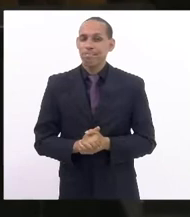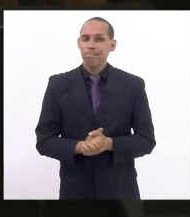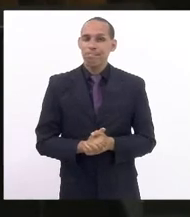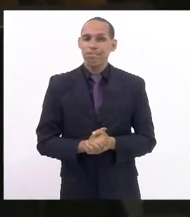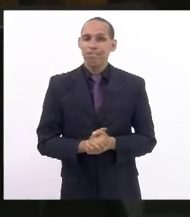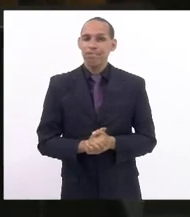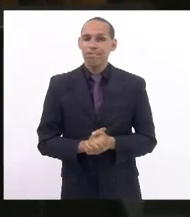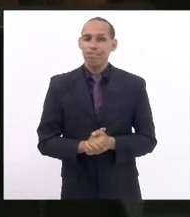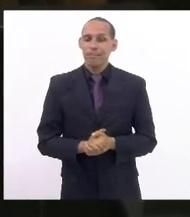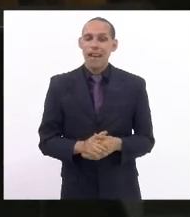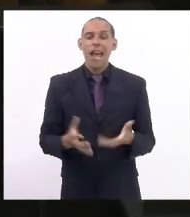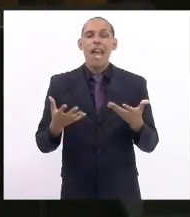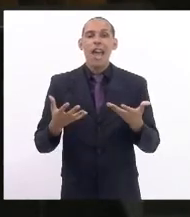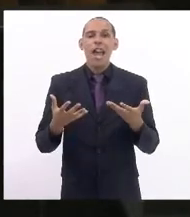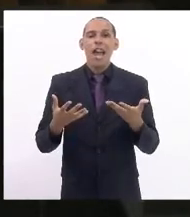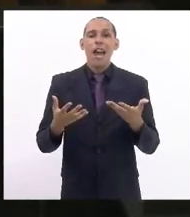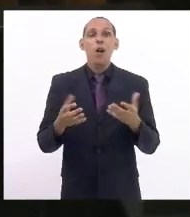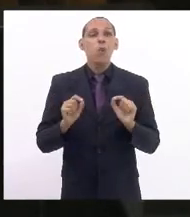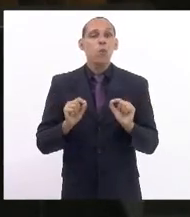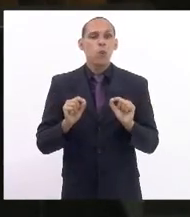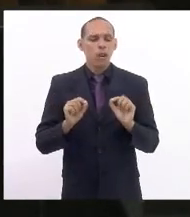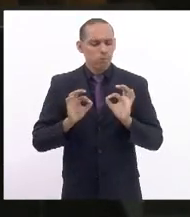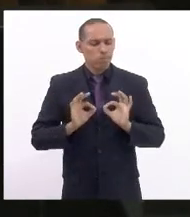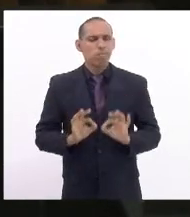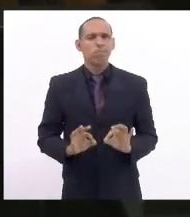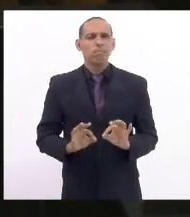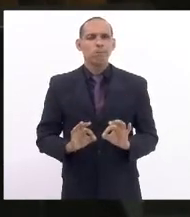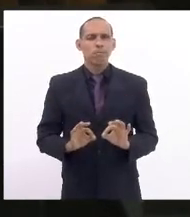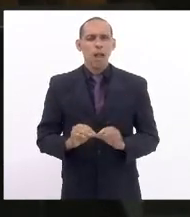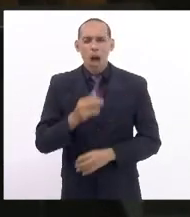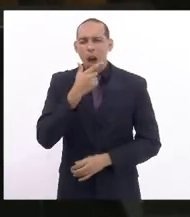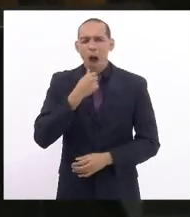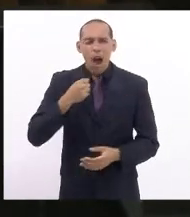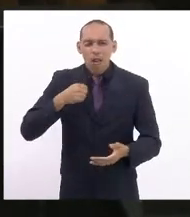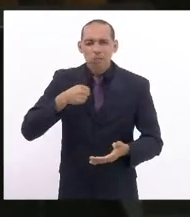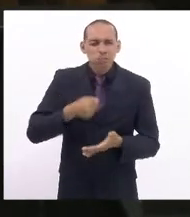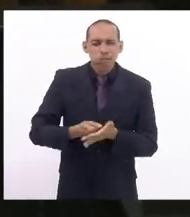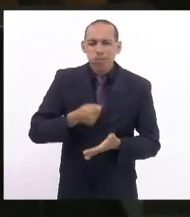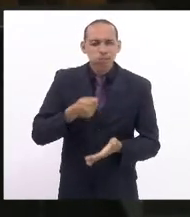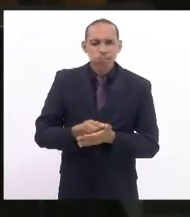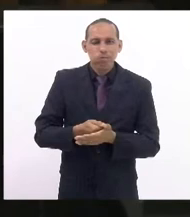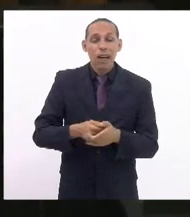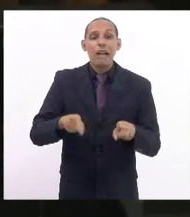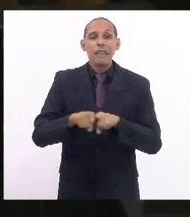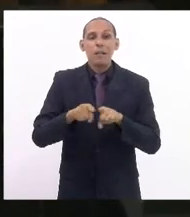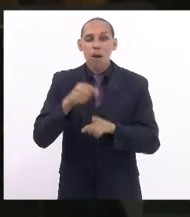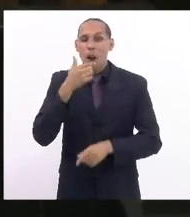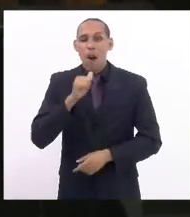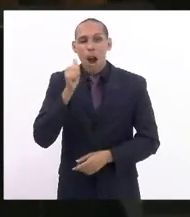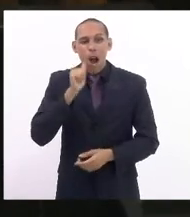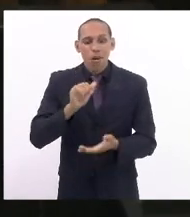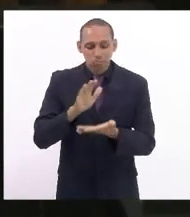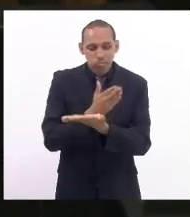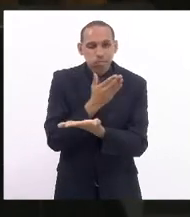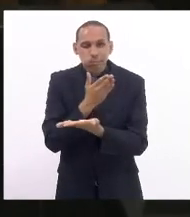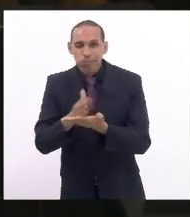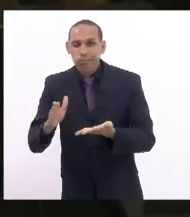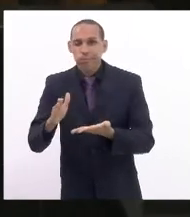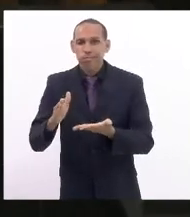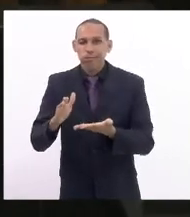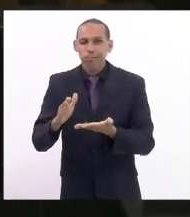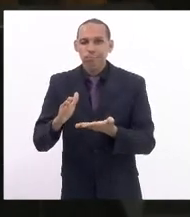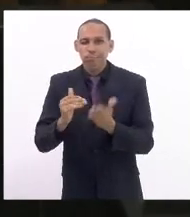queria afirmar que o machismo e o sexismo estão cada